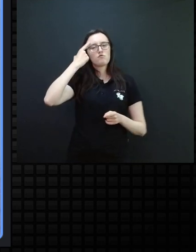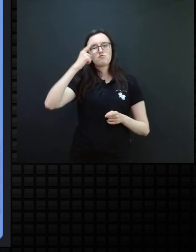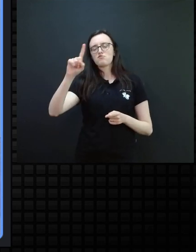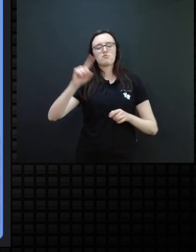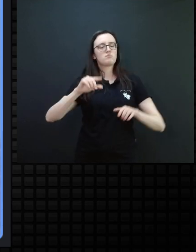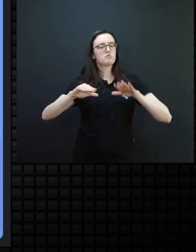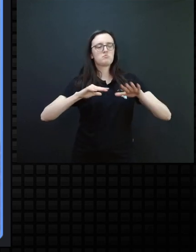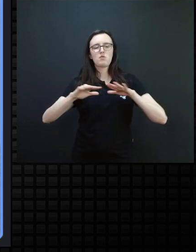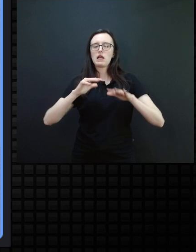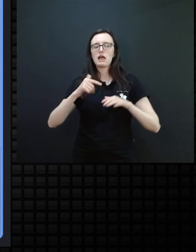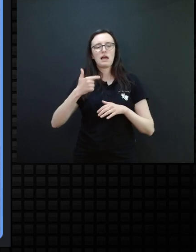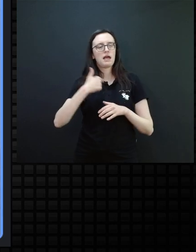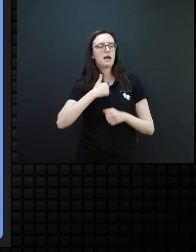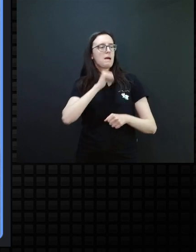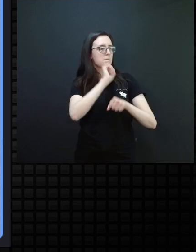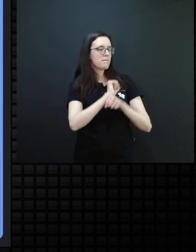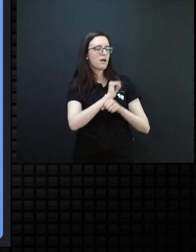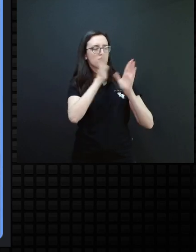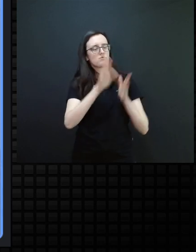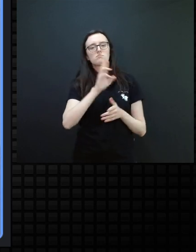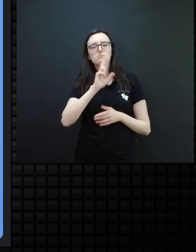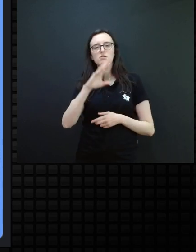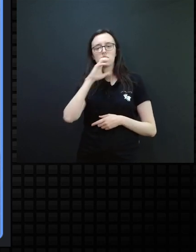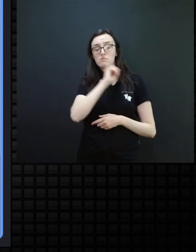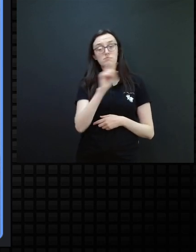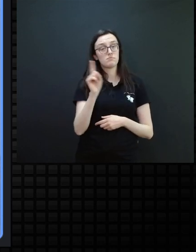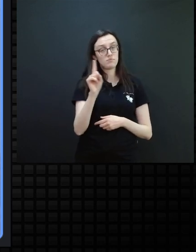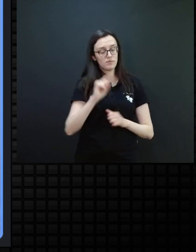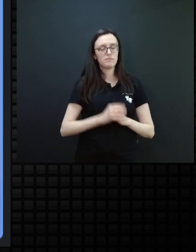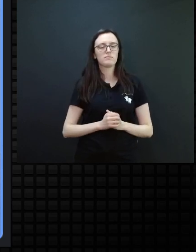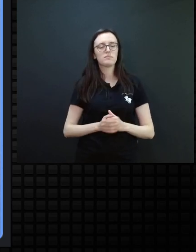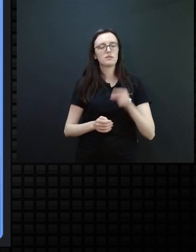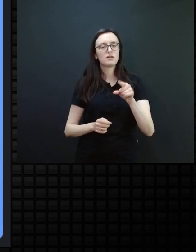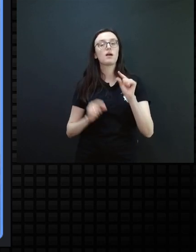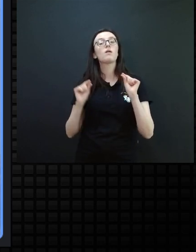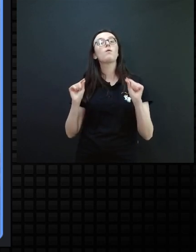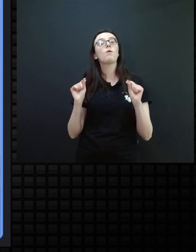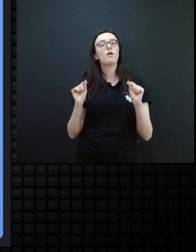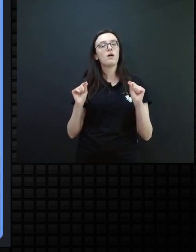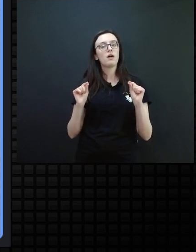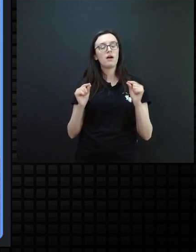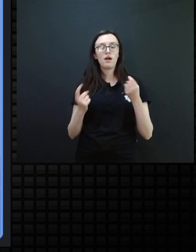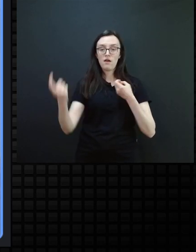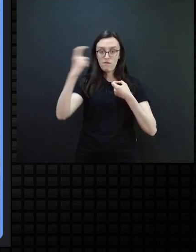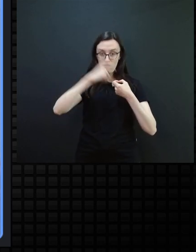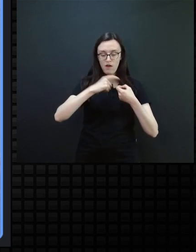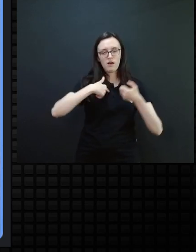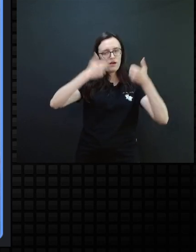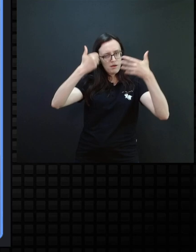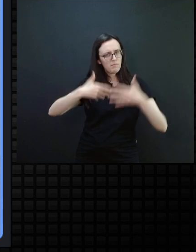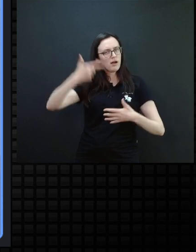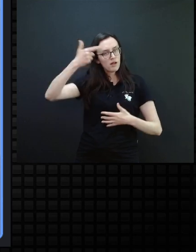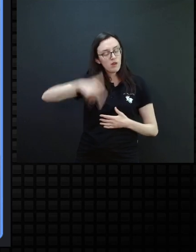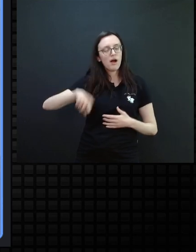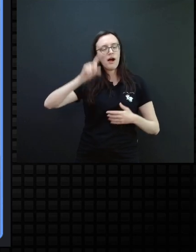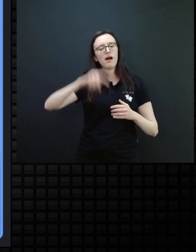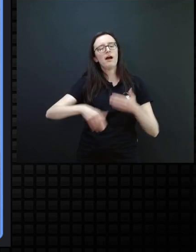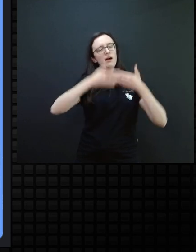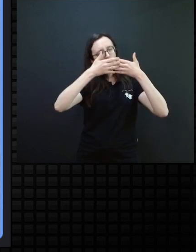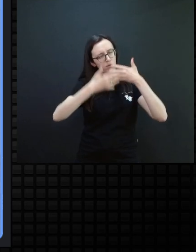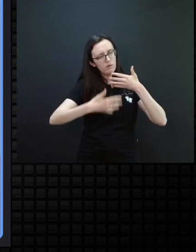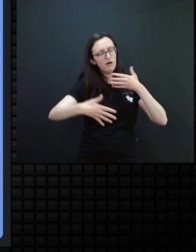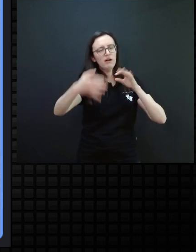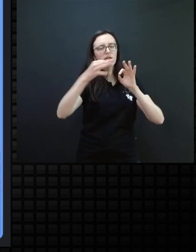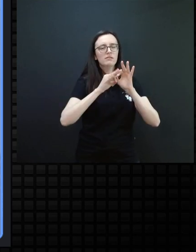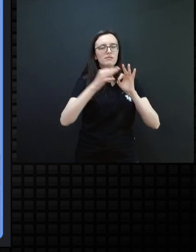movimento em que você para e ele já te dá a resposta. Isso é, volto a repetir, né? É a longo prazo